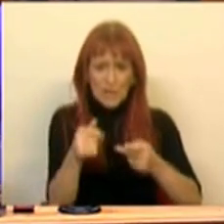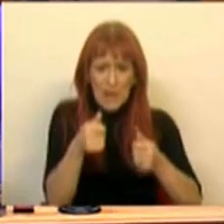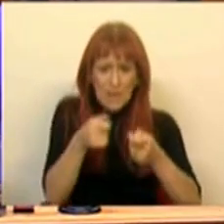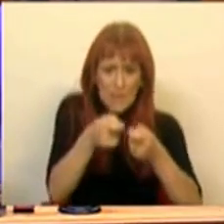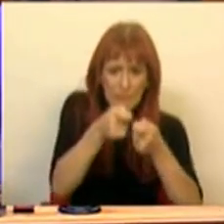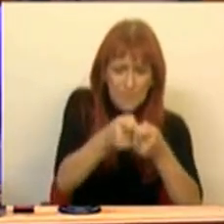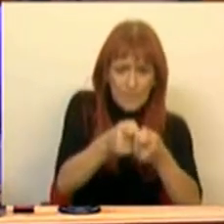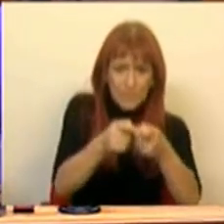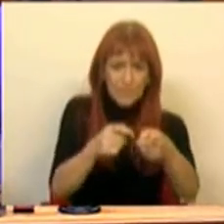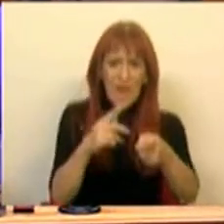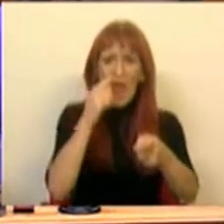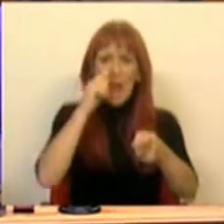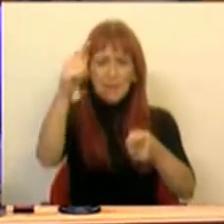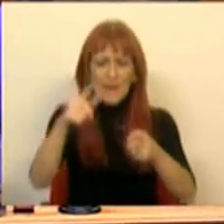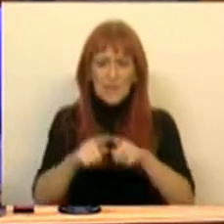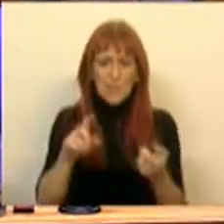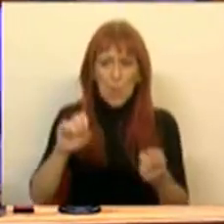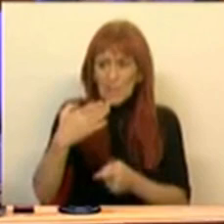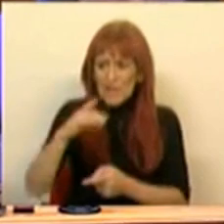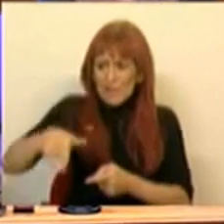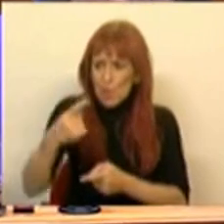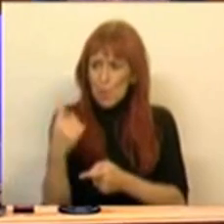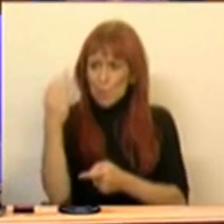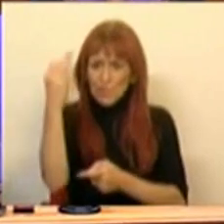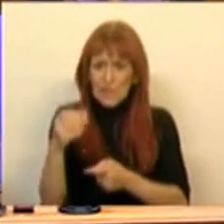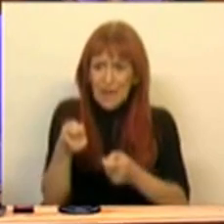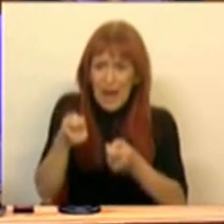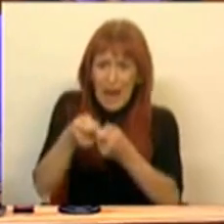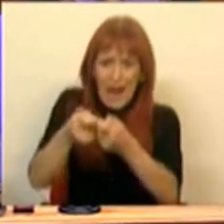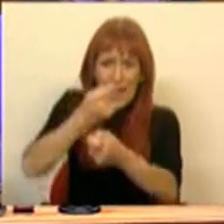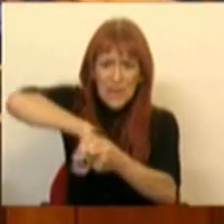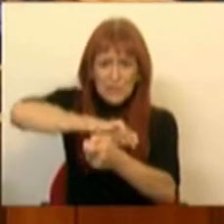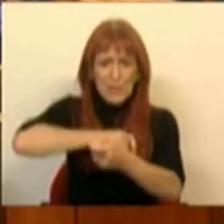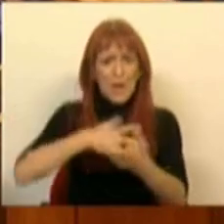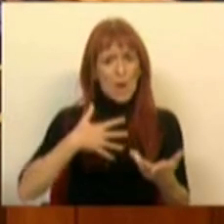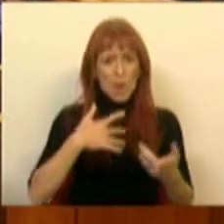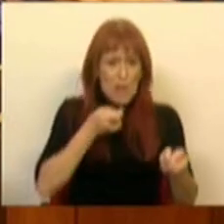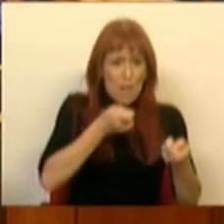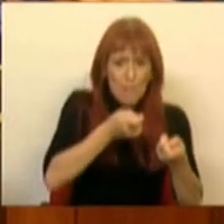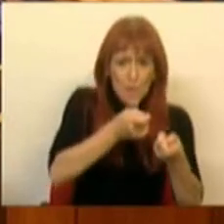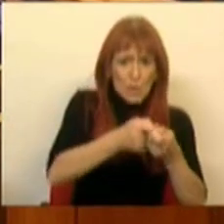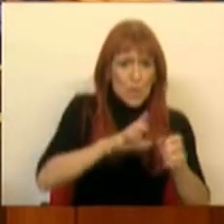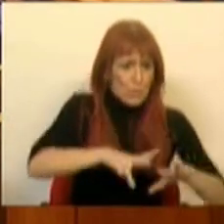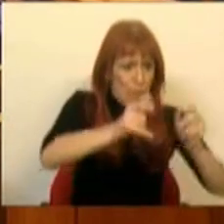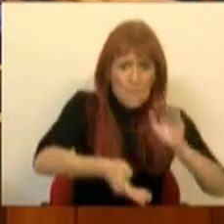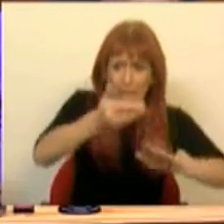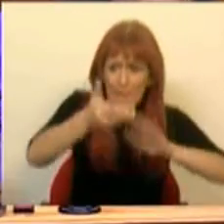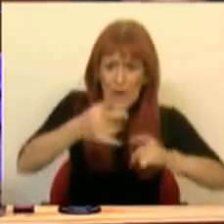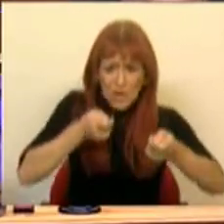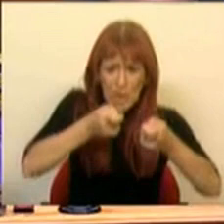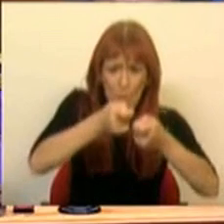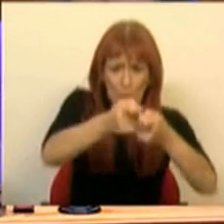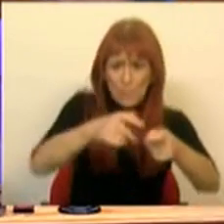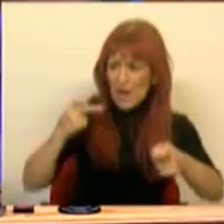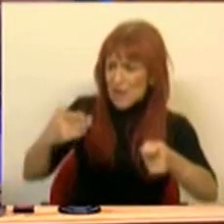percentuais da Alemanha, ou 7,1 pontos percentuais da Espanha, nós aproximamos dos mais desenvolvidos e ao